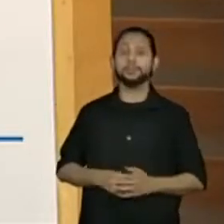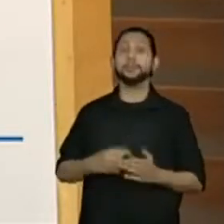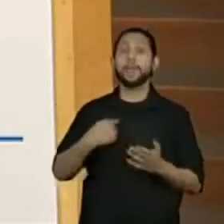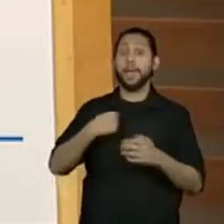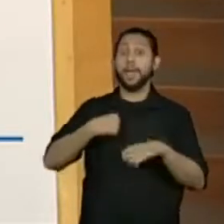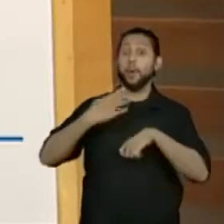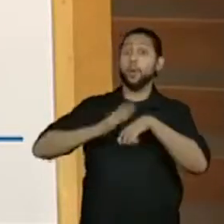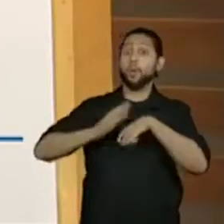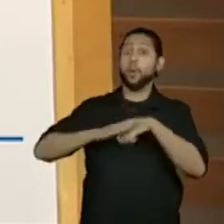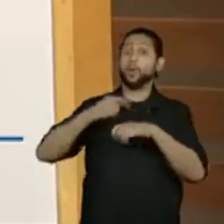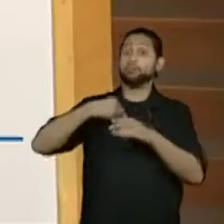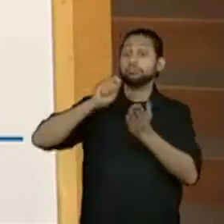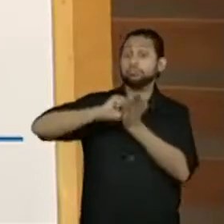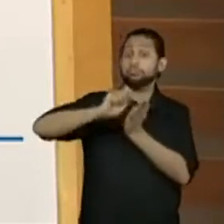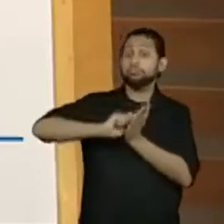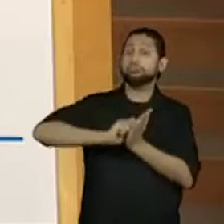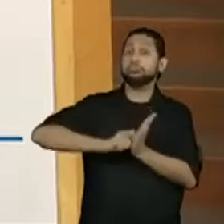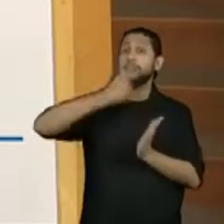Destinatário.